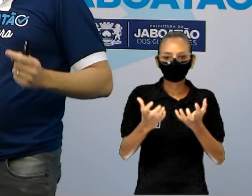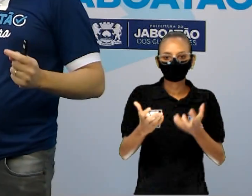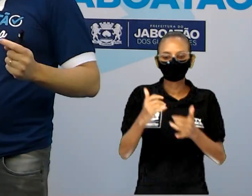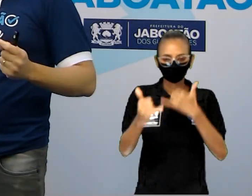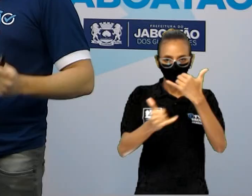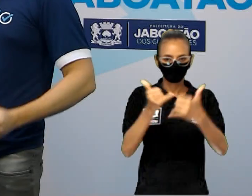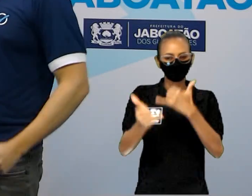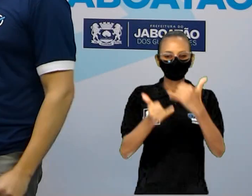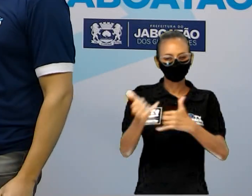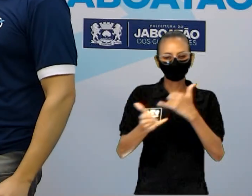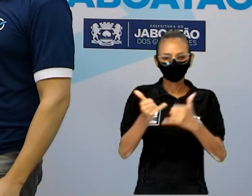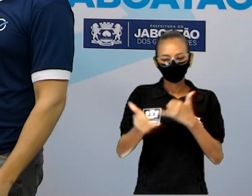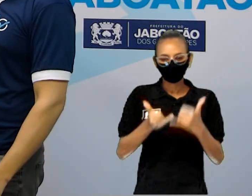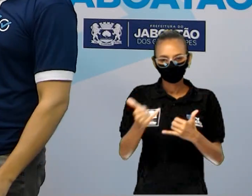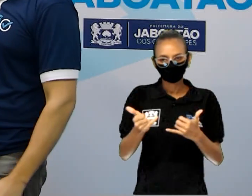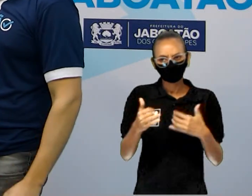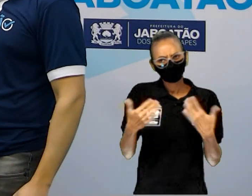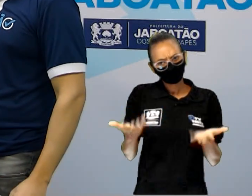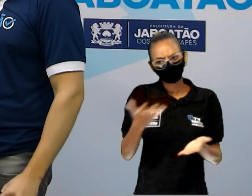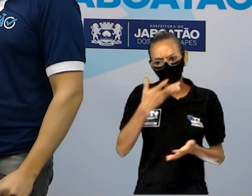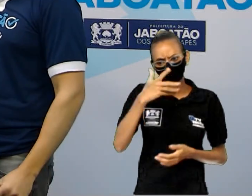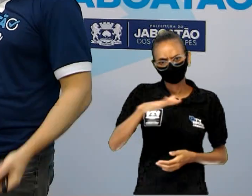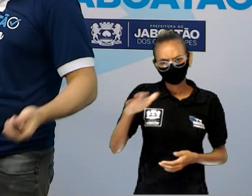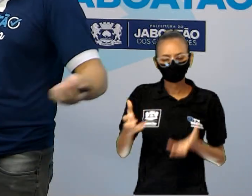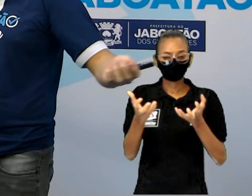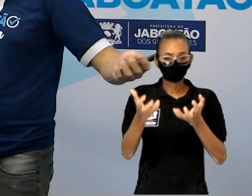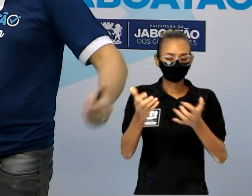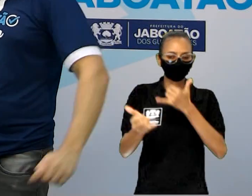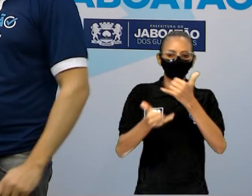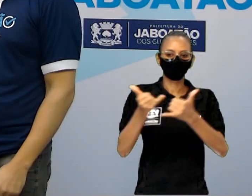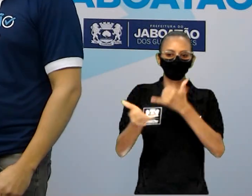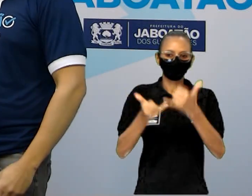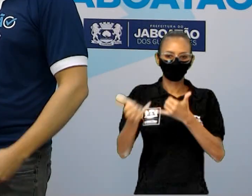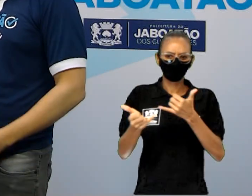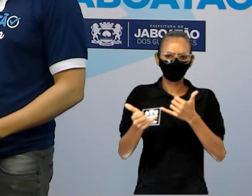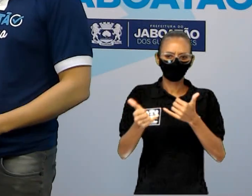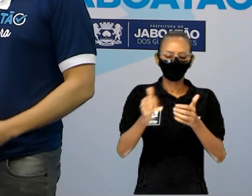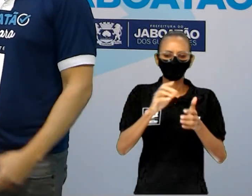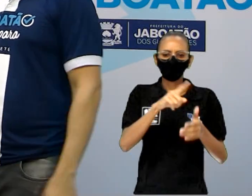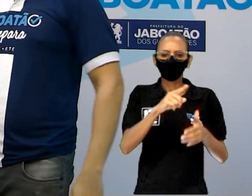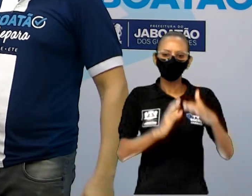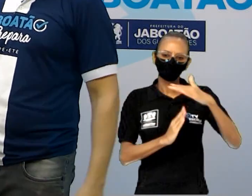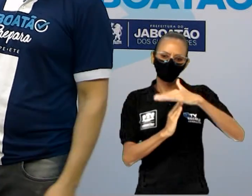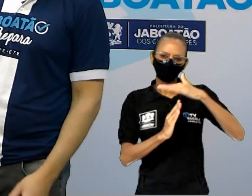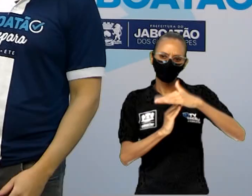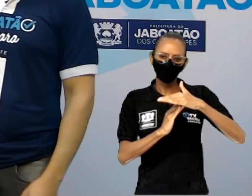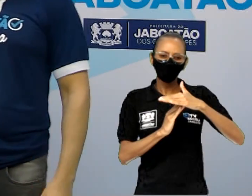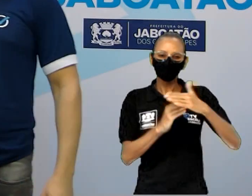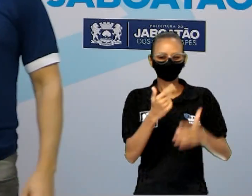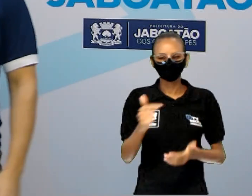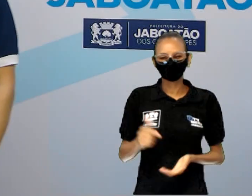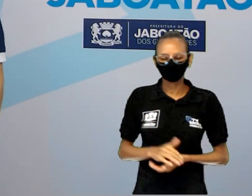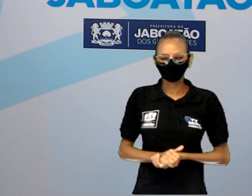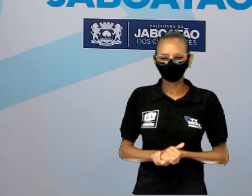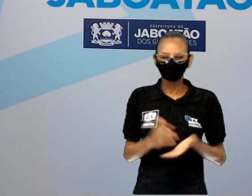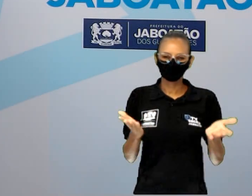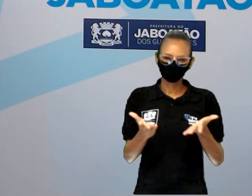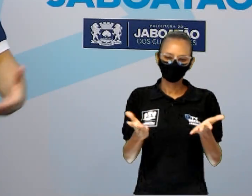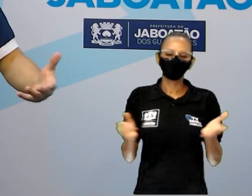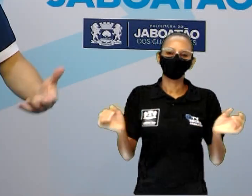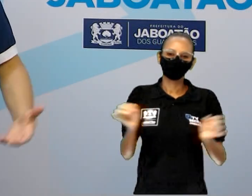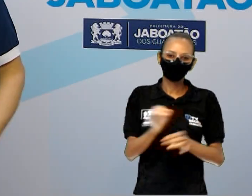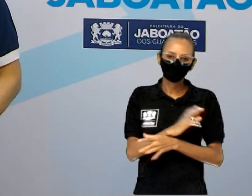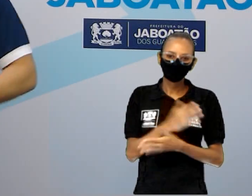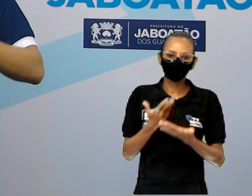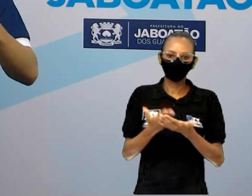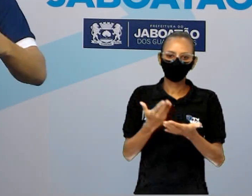estar de brincadeira se a criança tem tanta energia para brincar por ele vai tirar intervalo? e assim a gente fecha a nossa aula de hoje pessoal mais uma